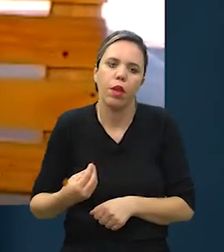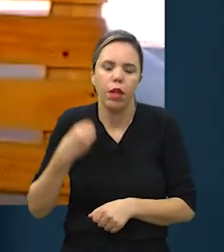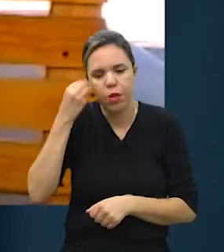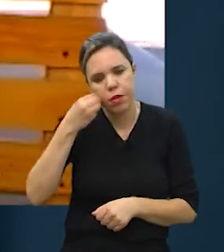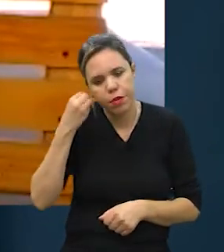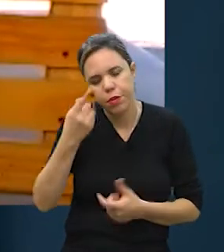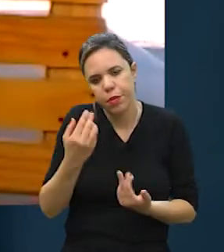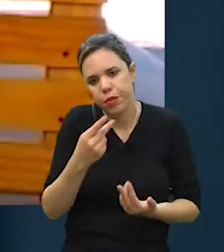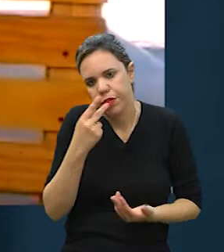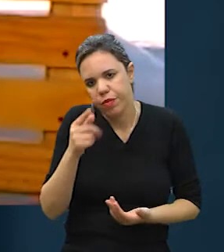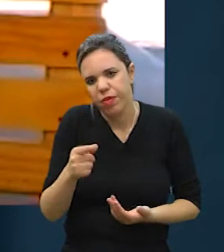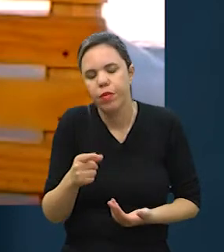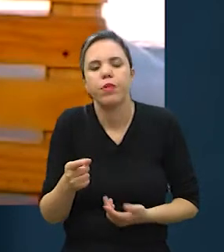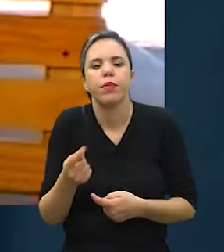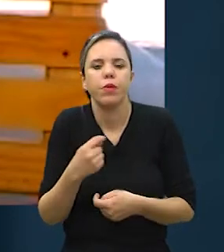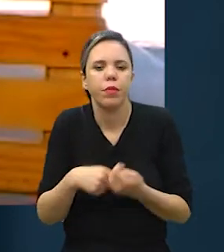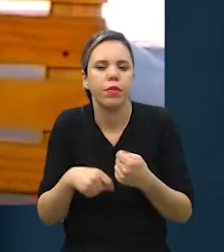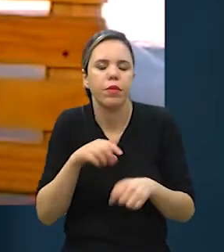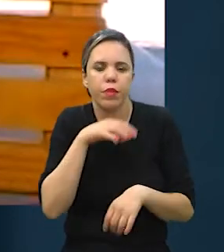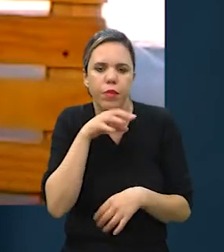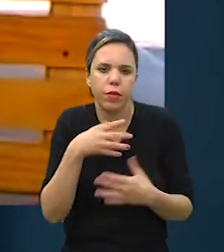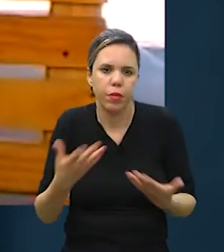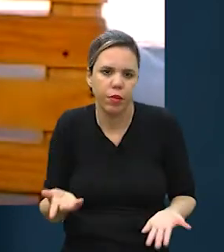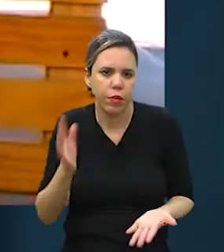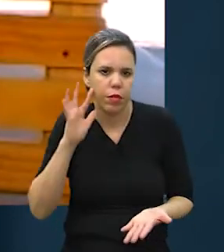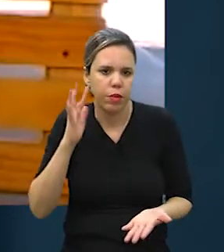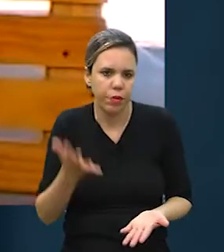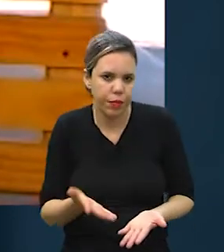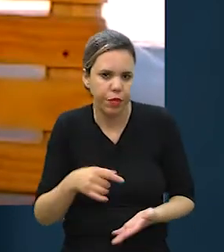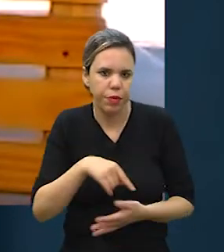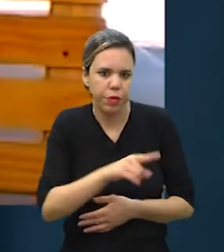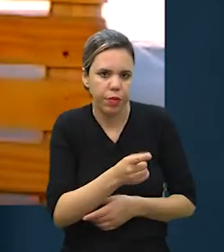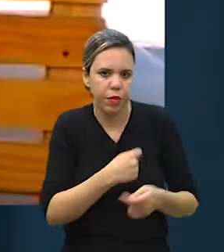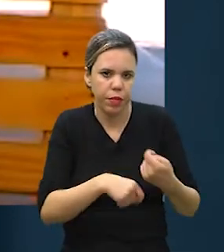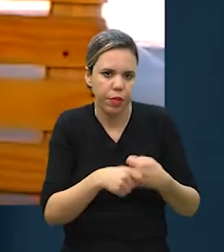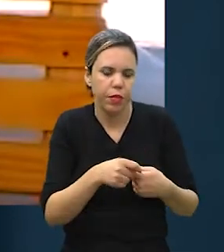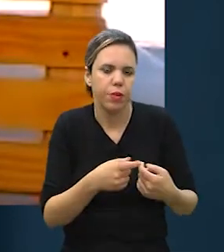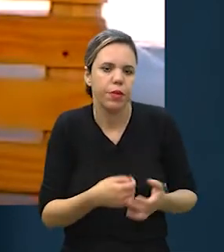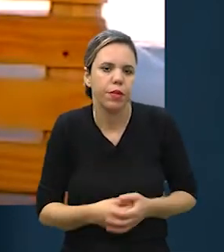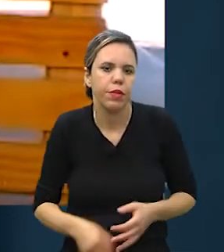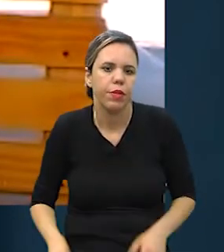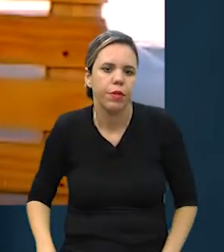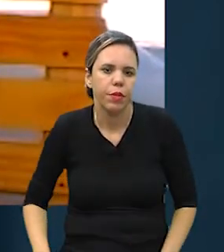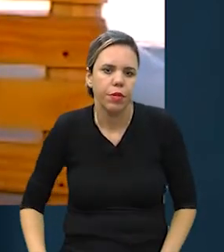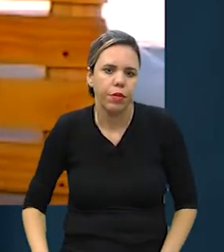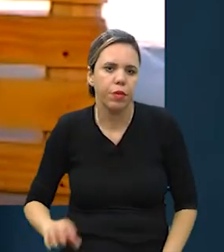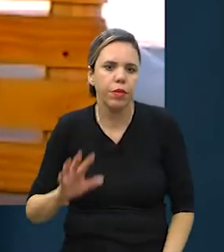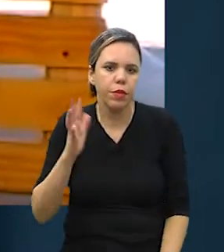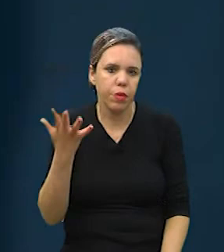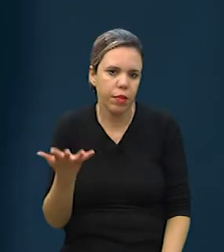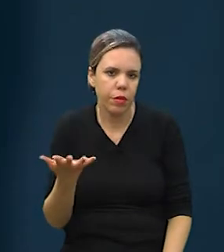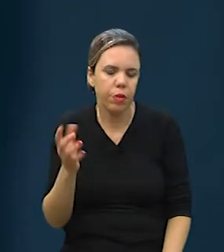através da vivência, como eu falei, através dos nossos animais, a gente resolveu ir para esse mercado.